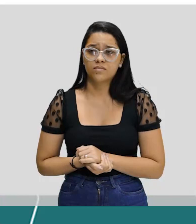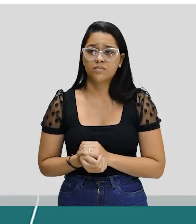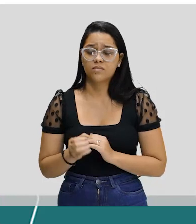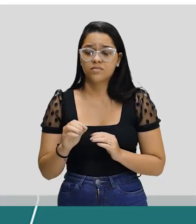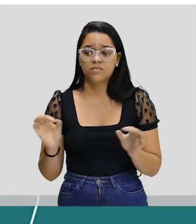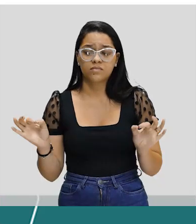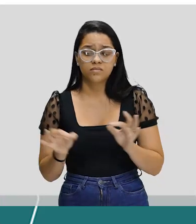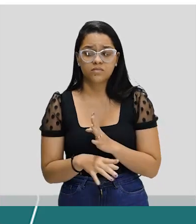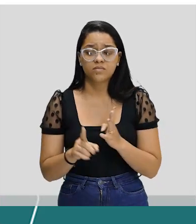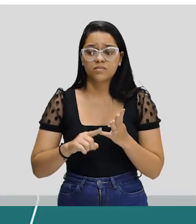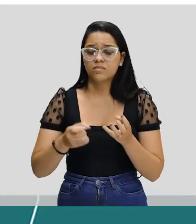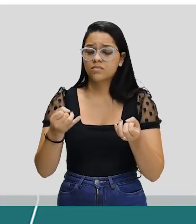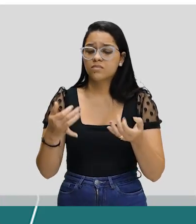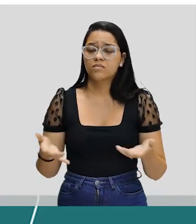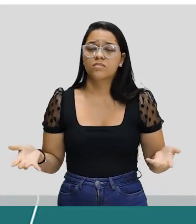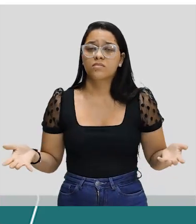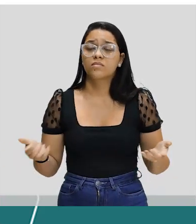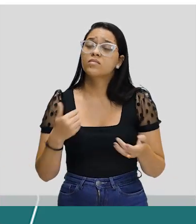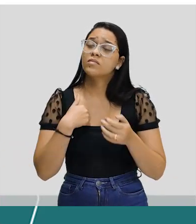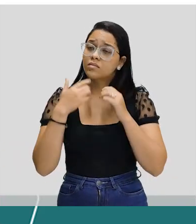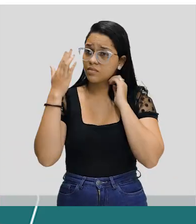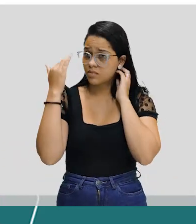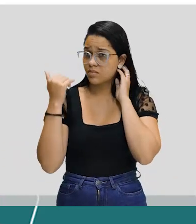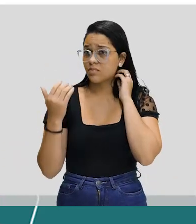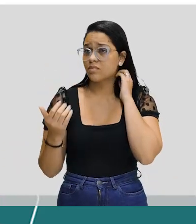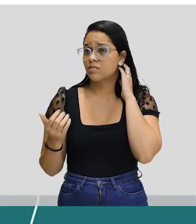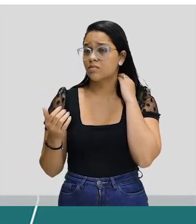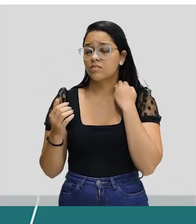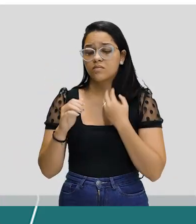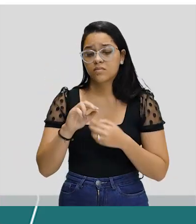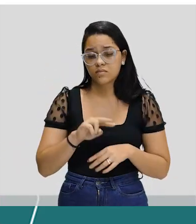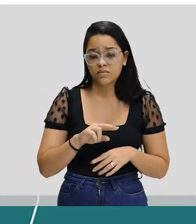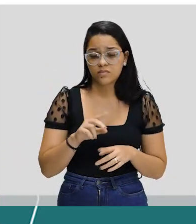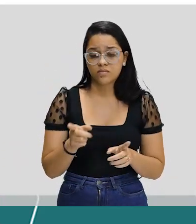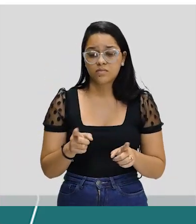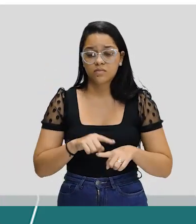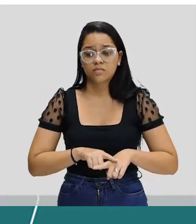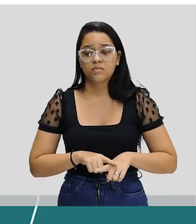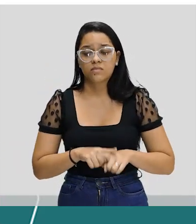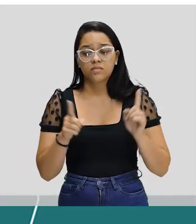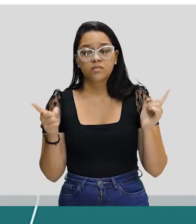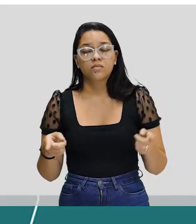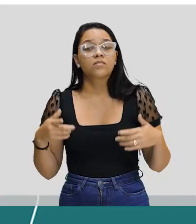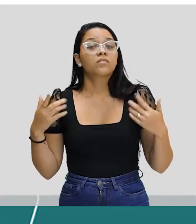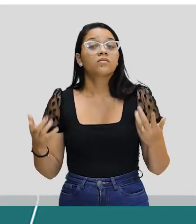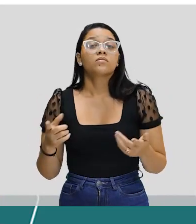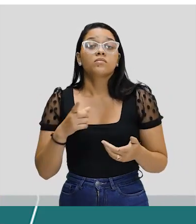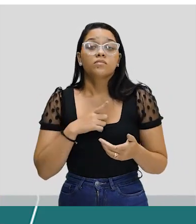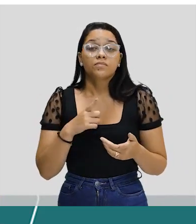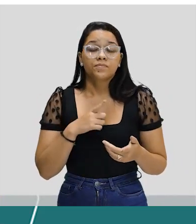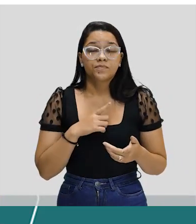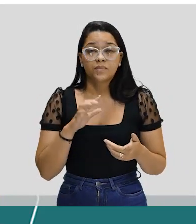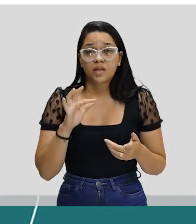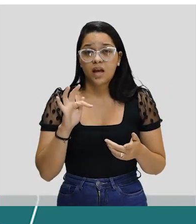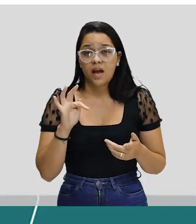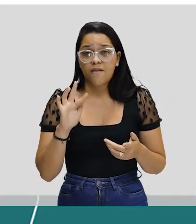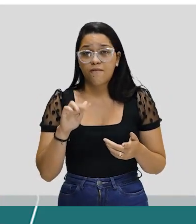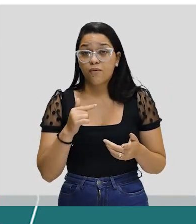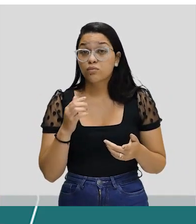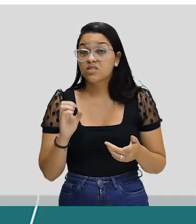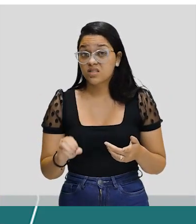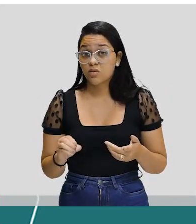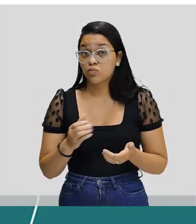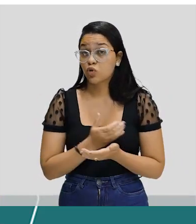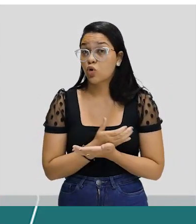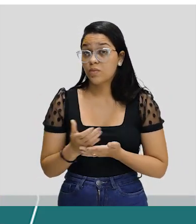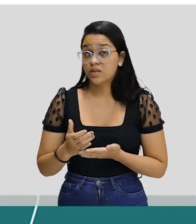Conclusiva ou explicativa? Eu já sei que é adversativa. Então, qual é a função de uma conjunção adversativa no